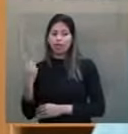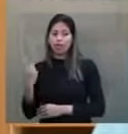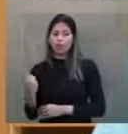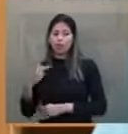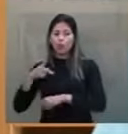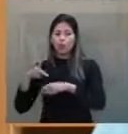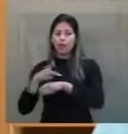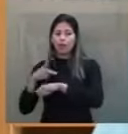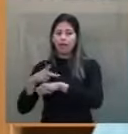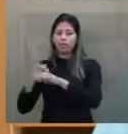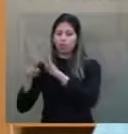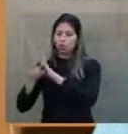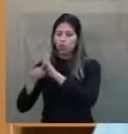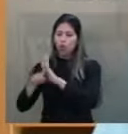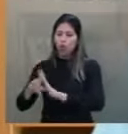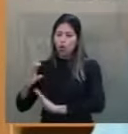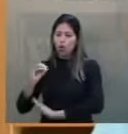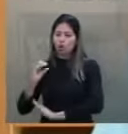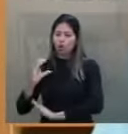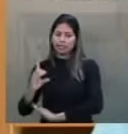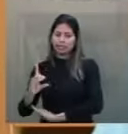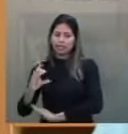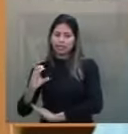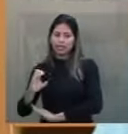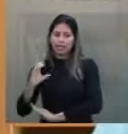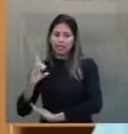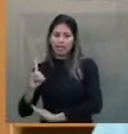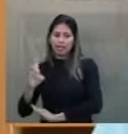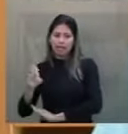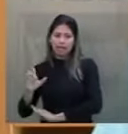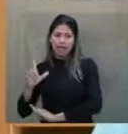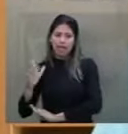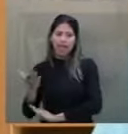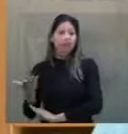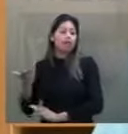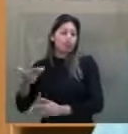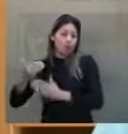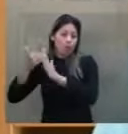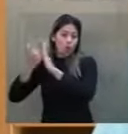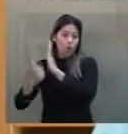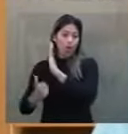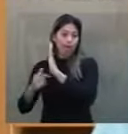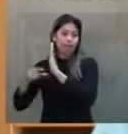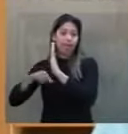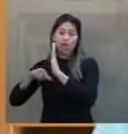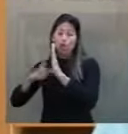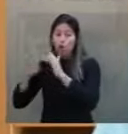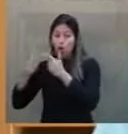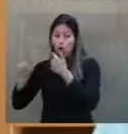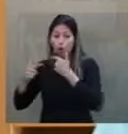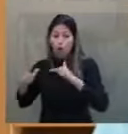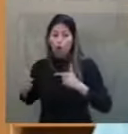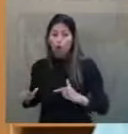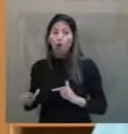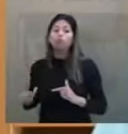pela OCDE. Está abaixo da média remuneratória de outras